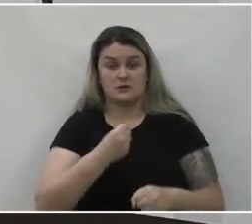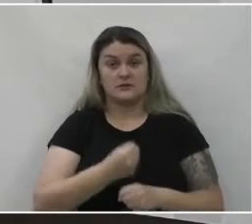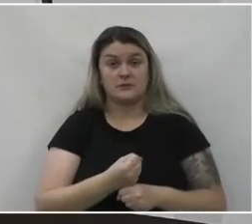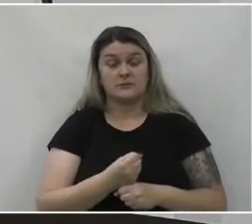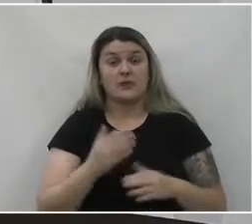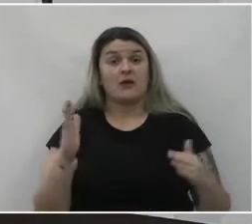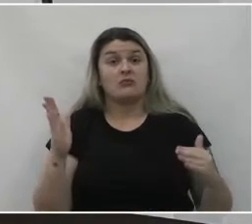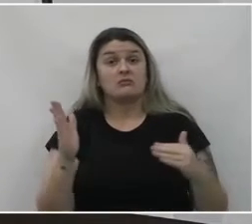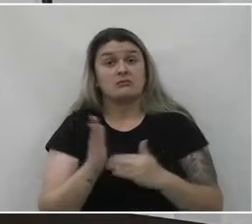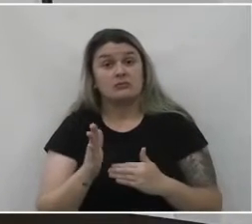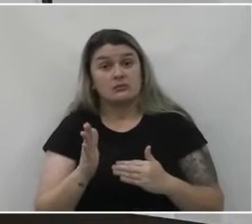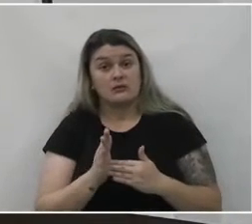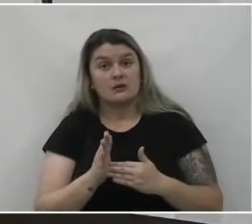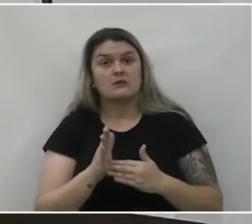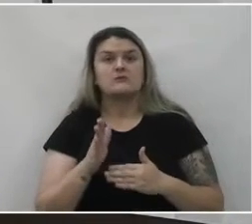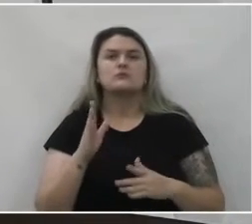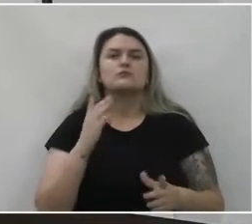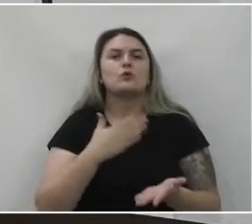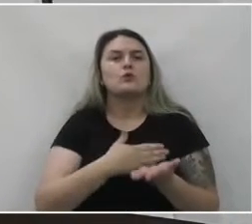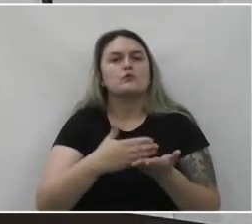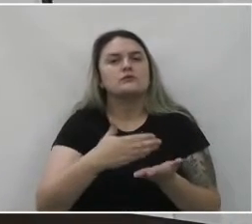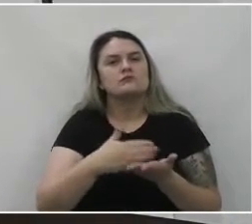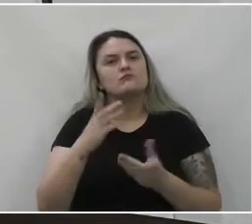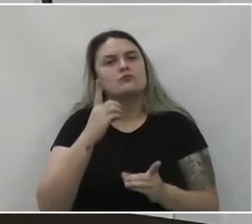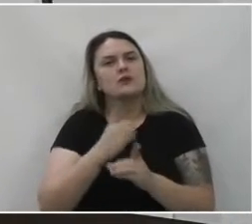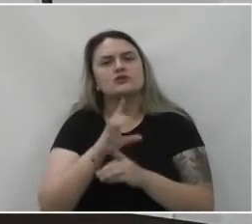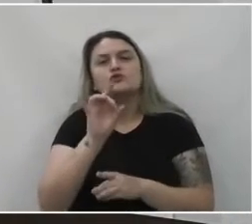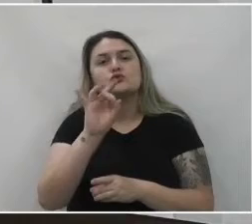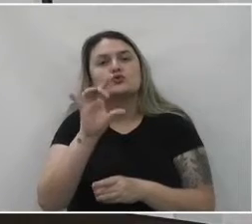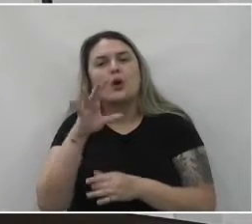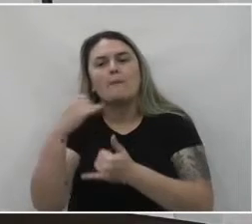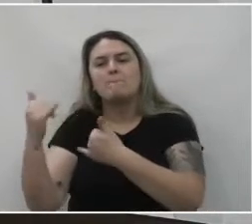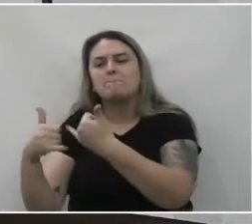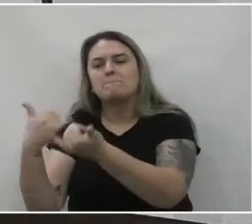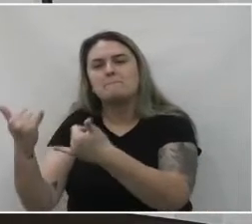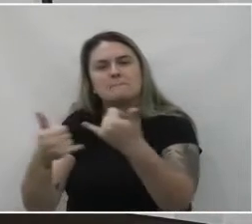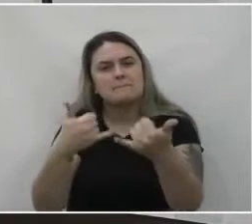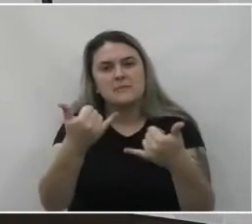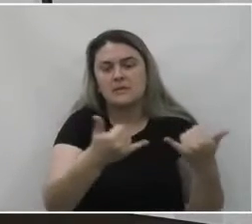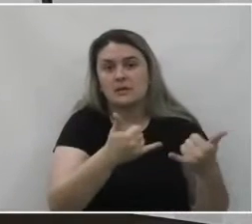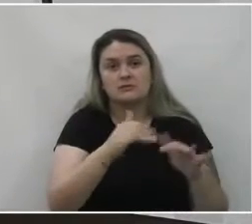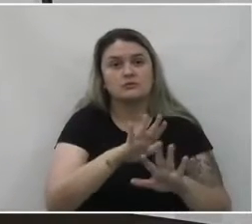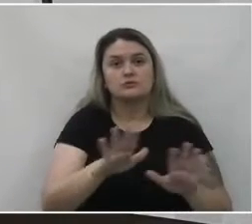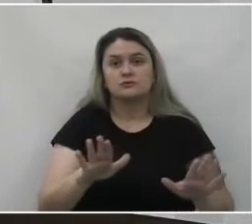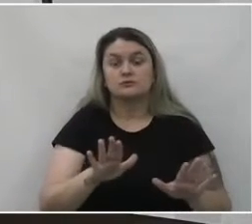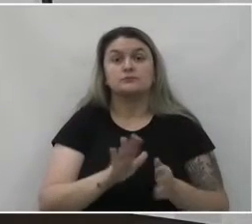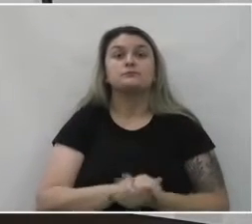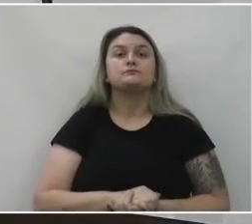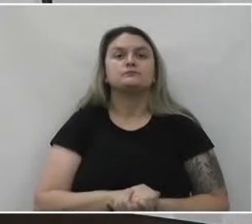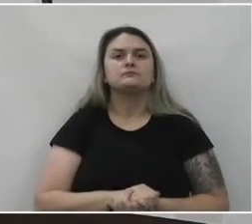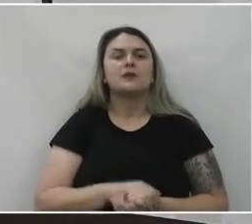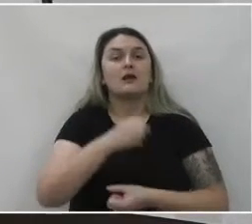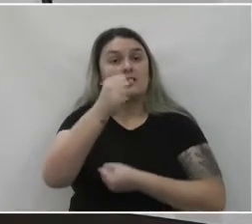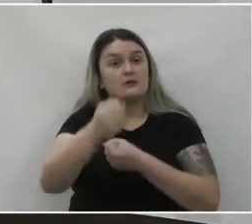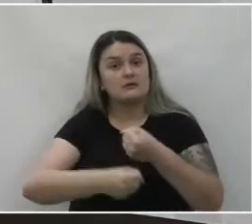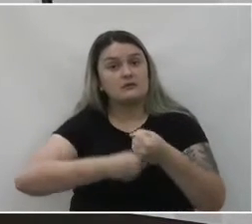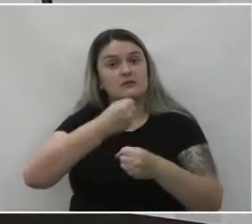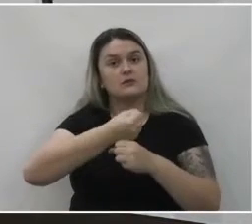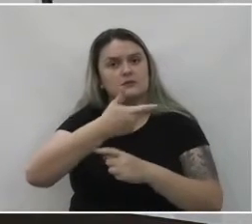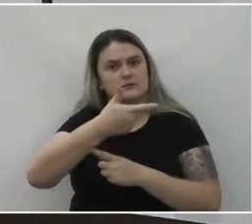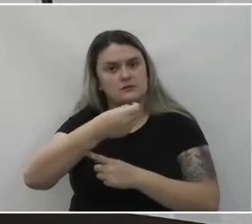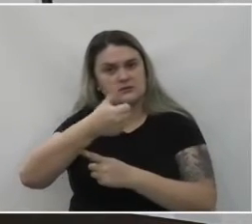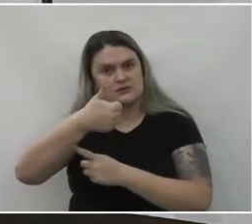Até então, os encontros eram recreativos e apenas de lazer. Em 2019,